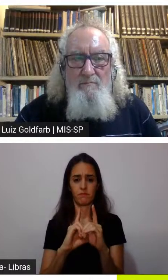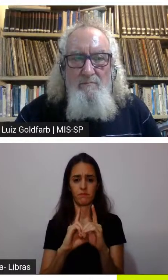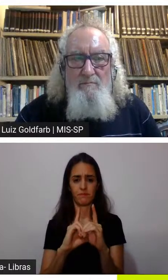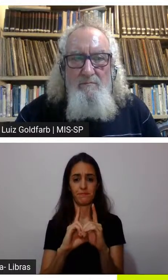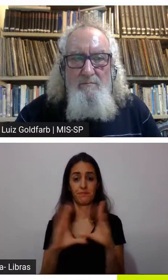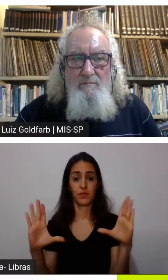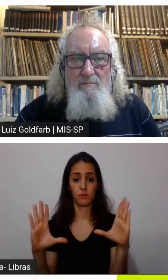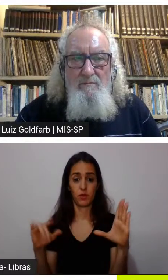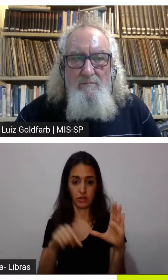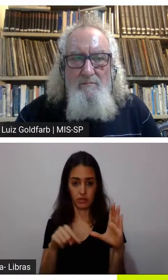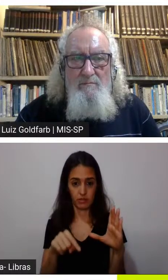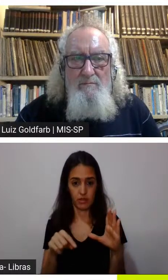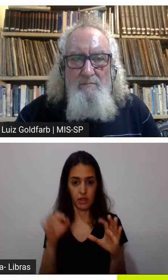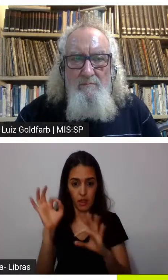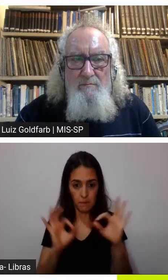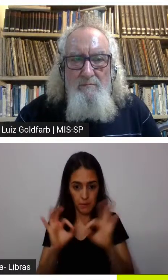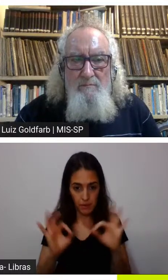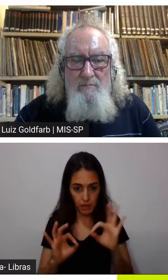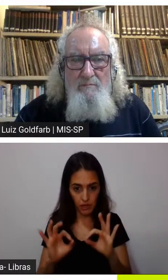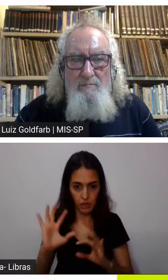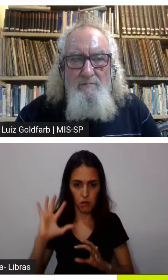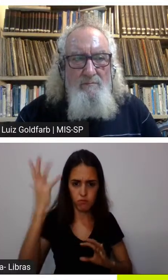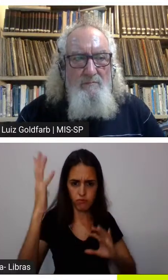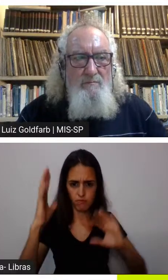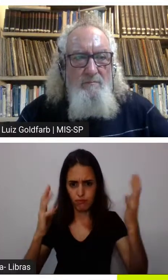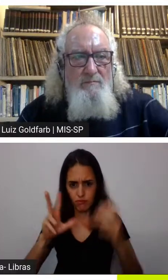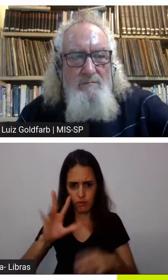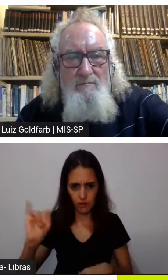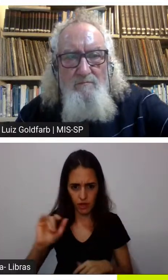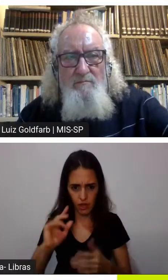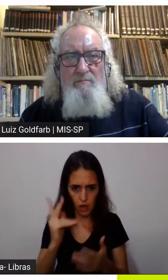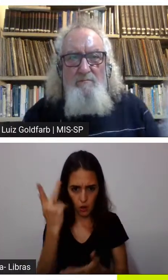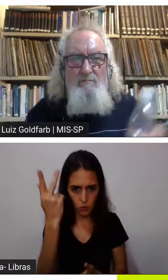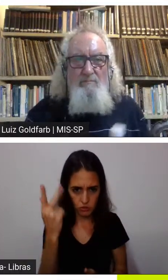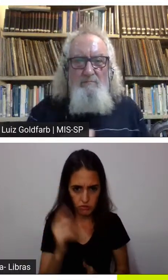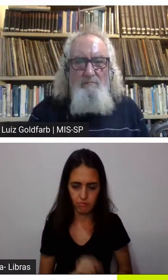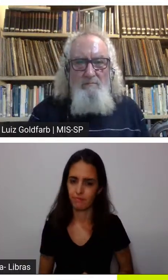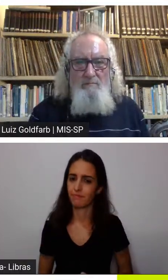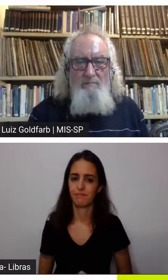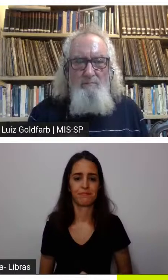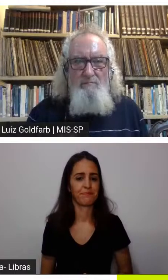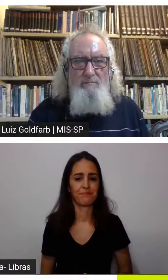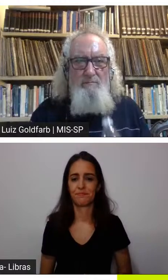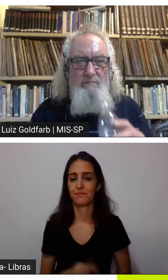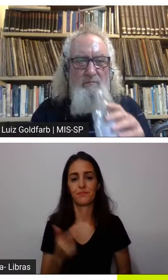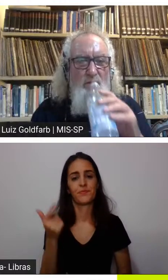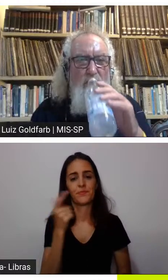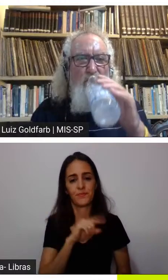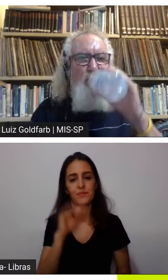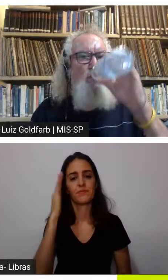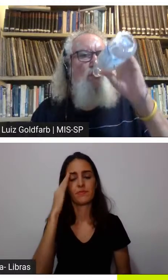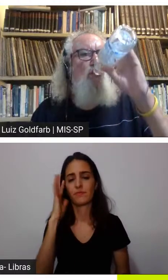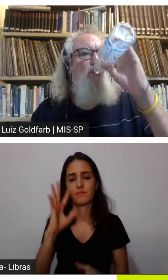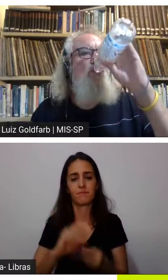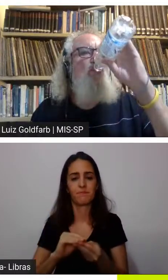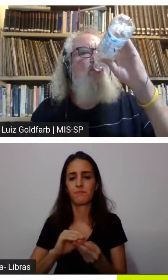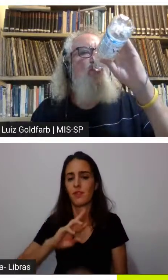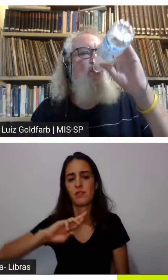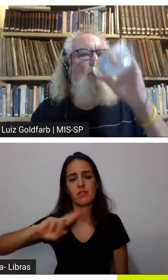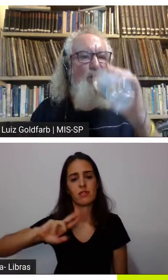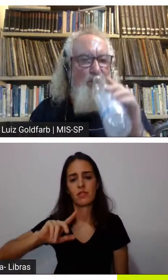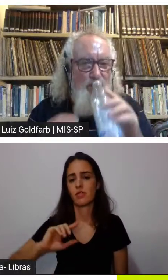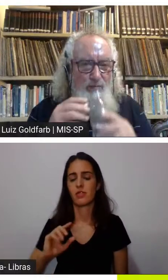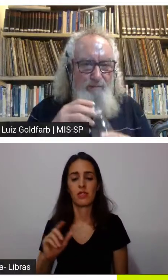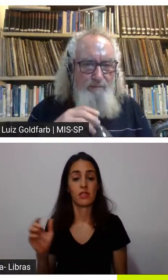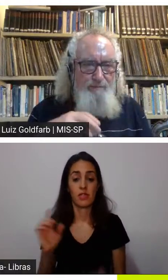as mudanças climáticas? e a conclusão é que não porque uma razão muito simples a questão climática a questão ambiental